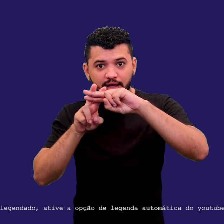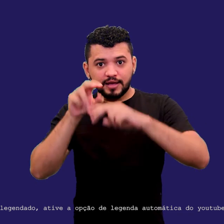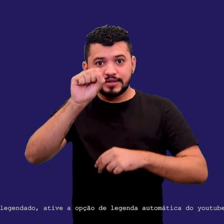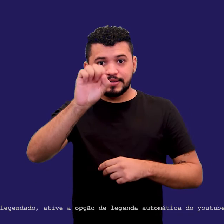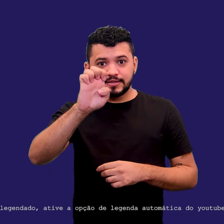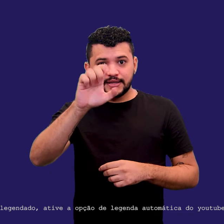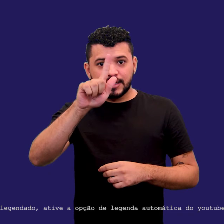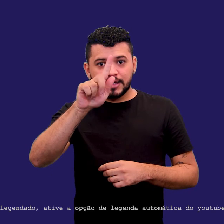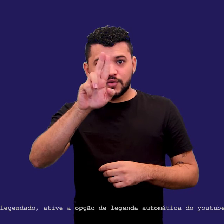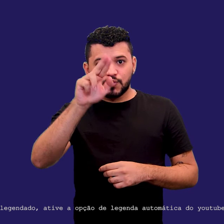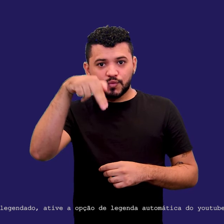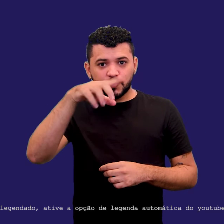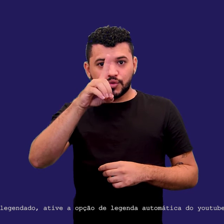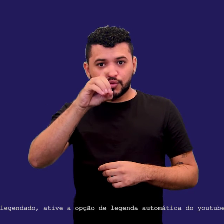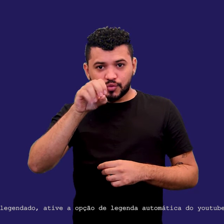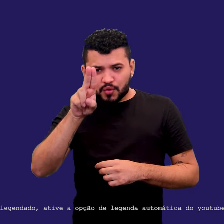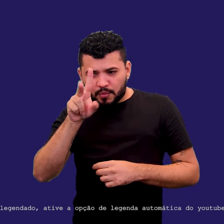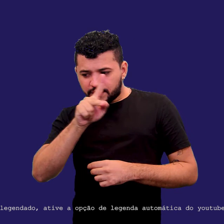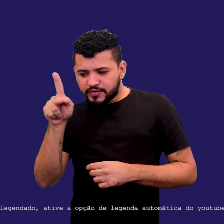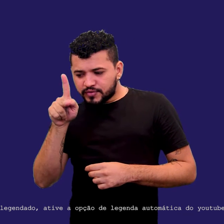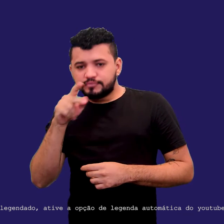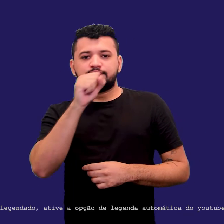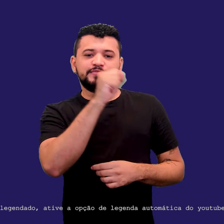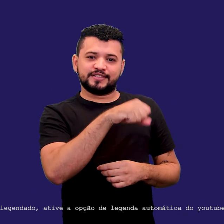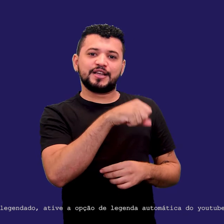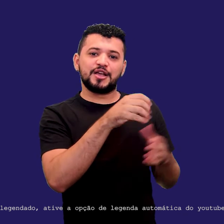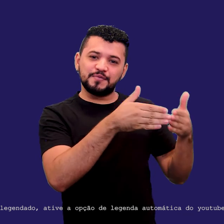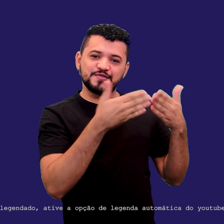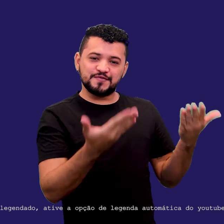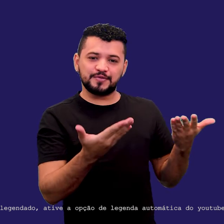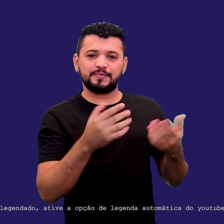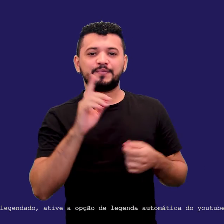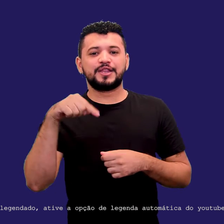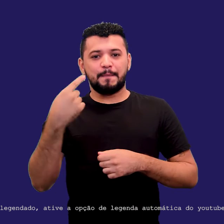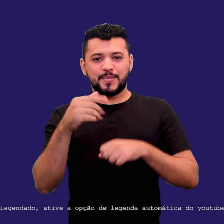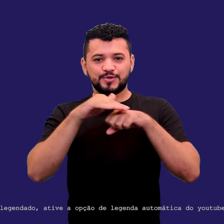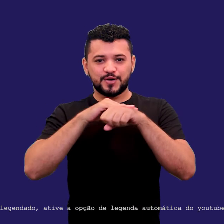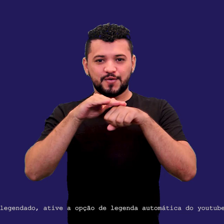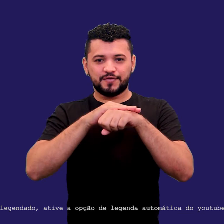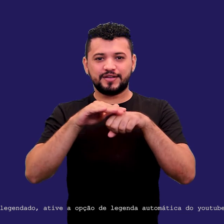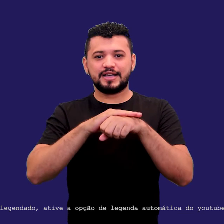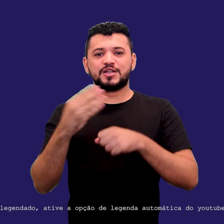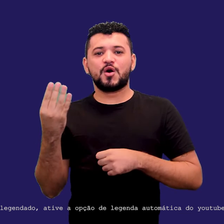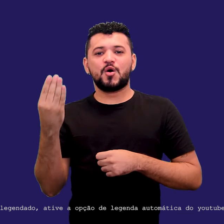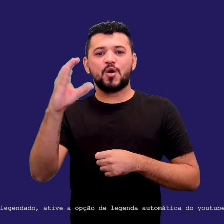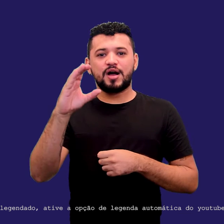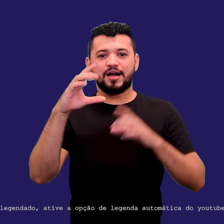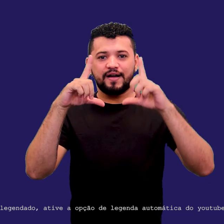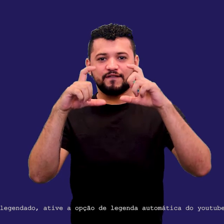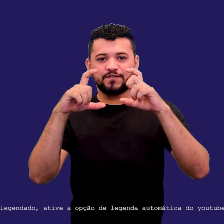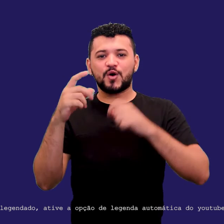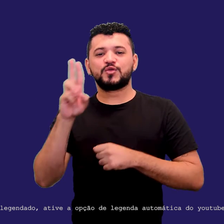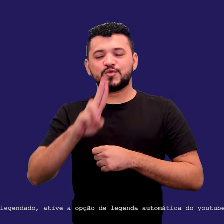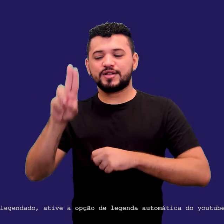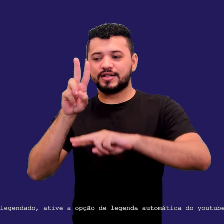Hashtag Segundo. É o desafio depois desse podcast, se a gente começar a postar fotos de Segundo,